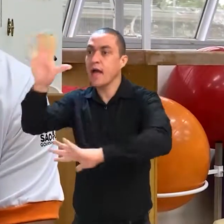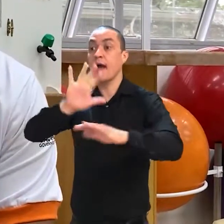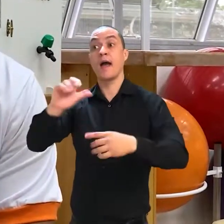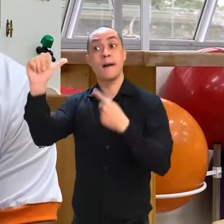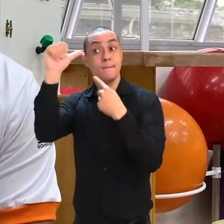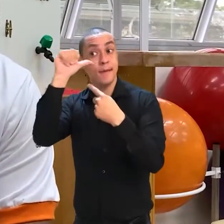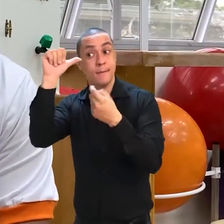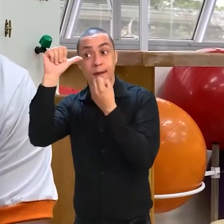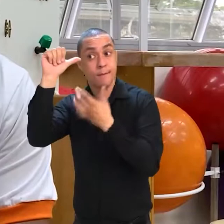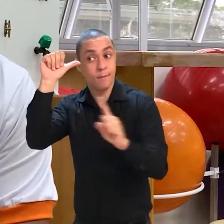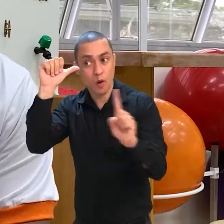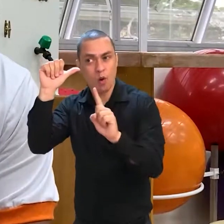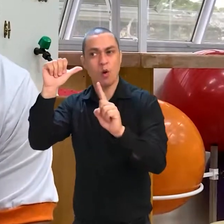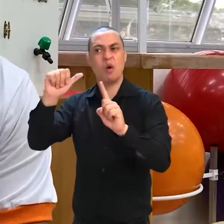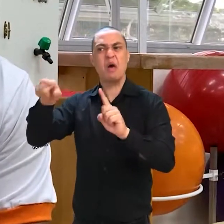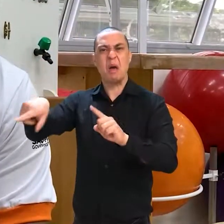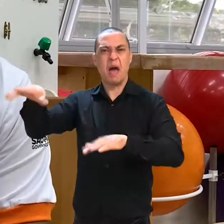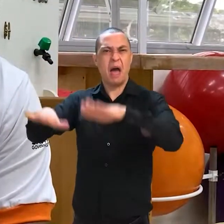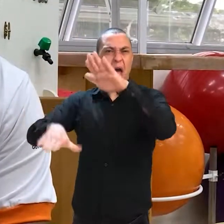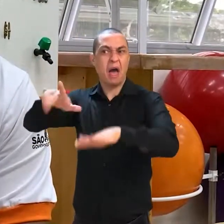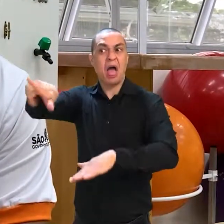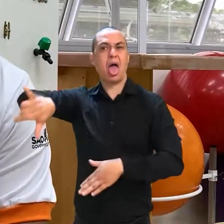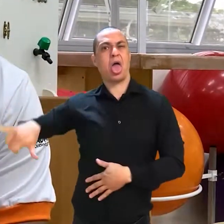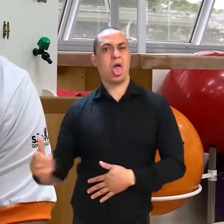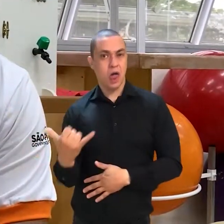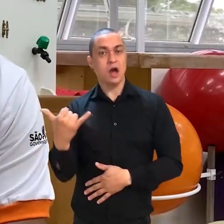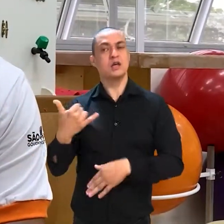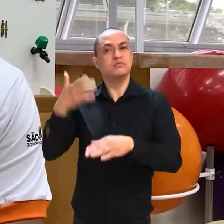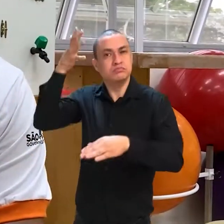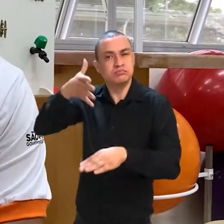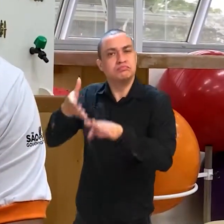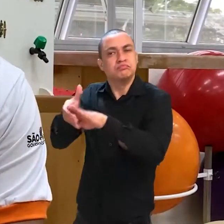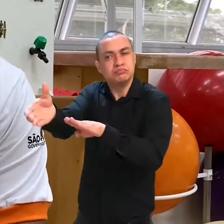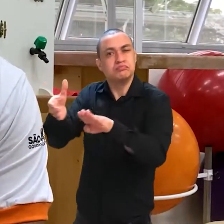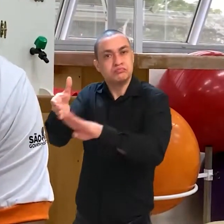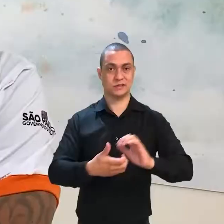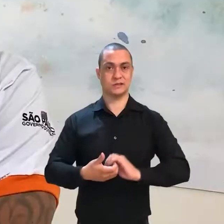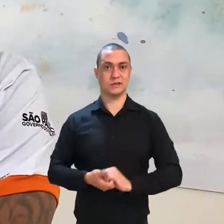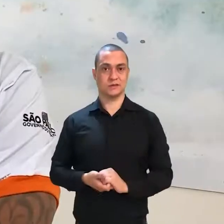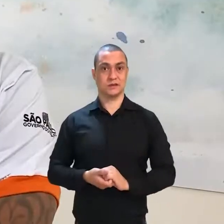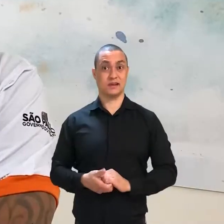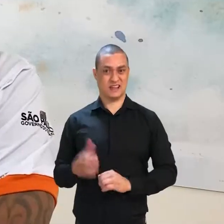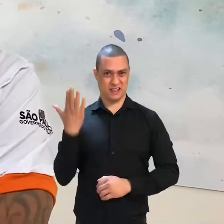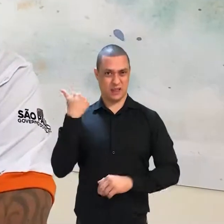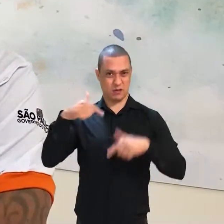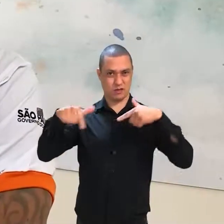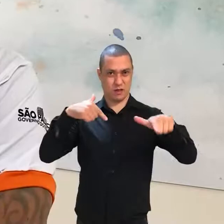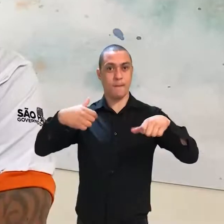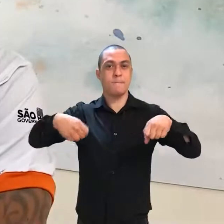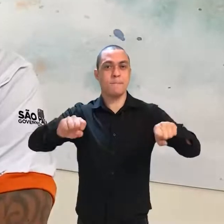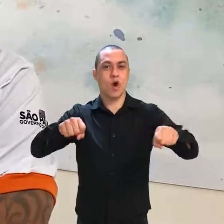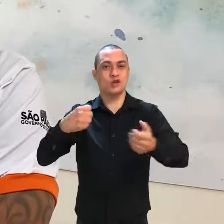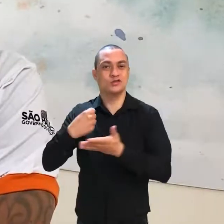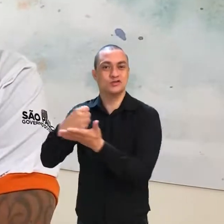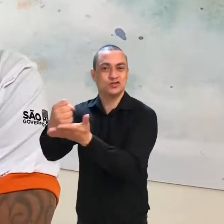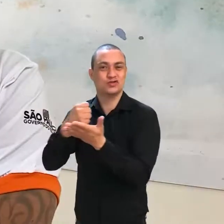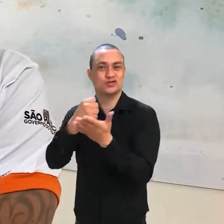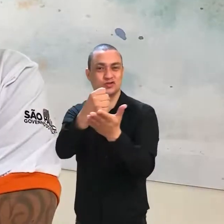prevenção dos acidentes, sobre a bebida alcoólica, sobre os abusos no trânsito. Eu trabalhava como motoboy.